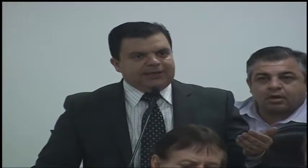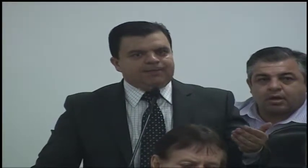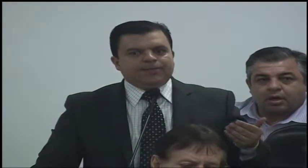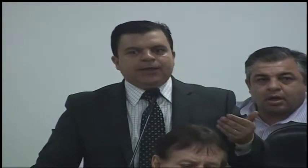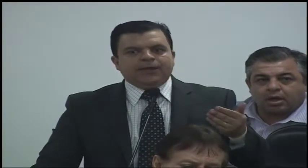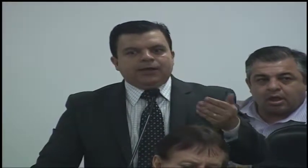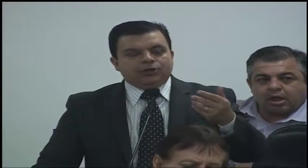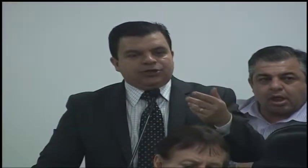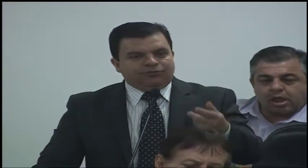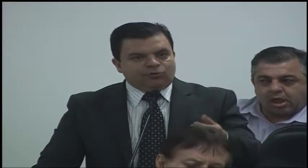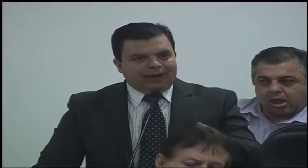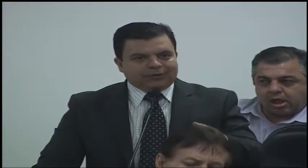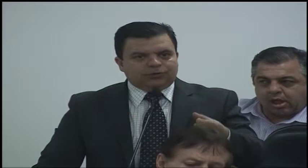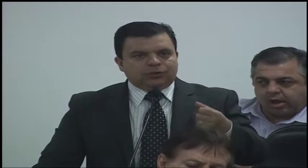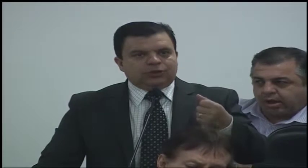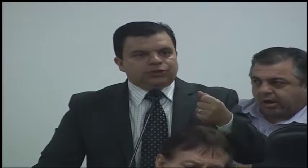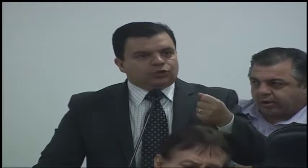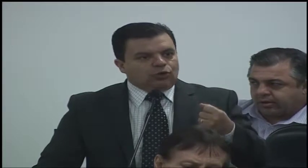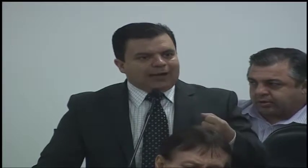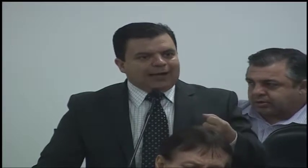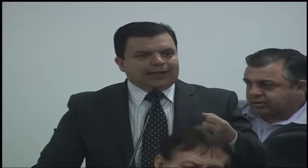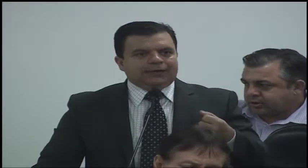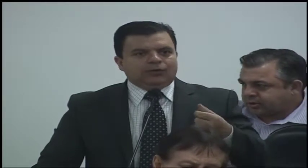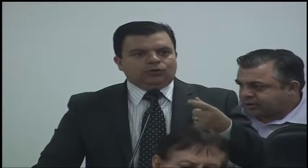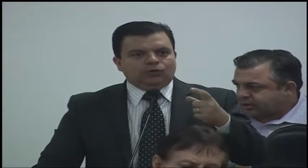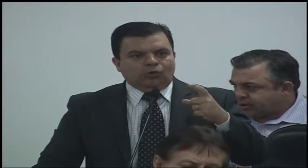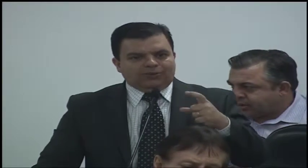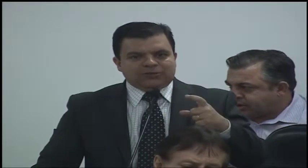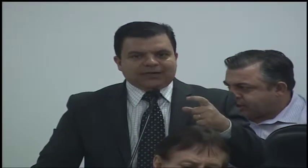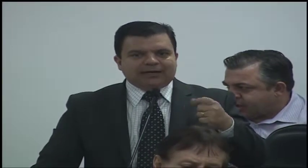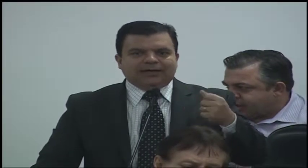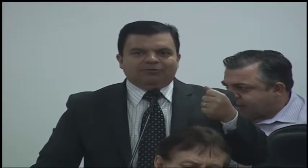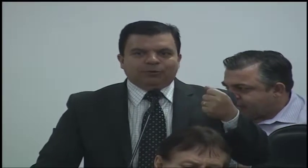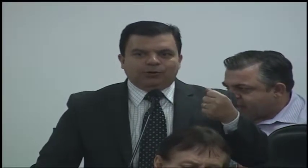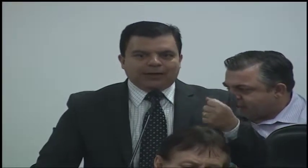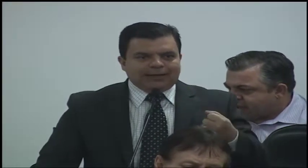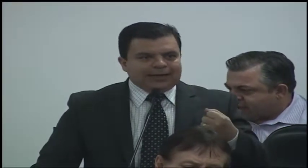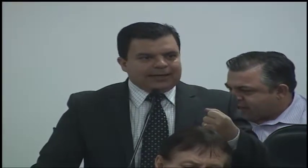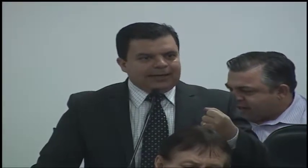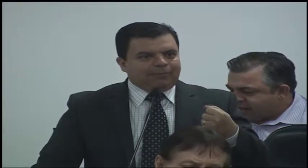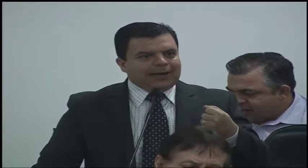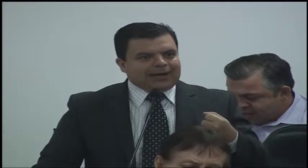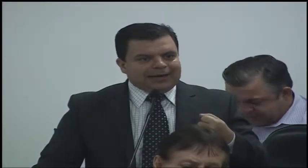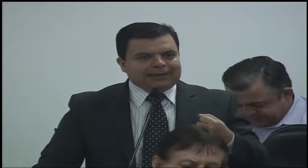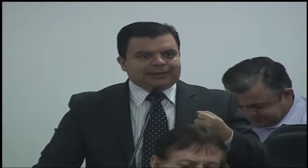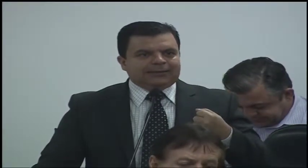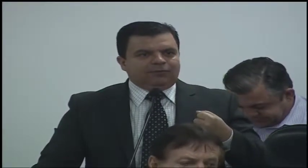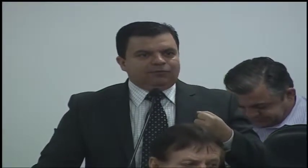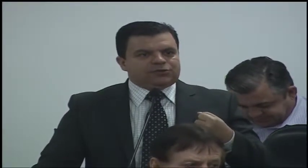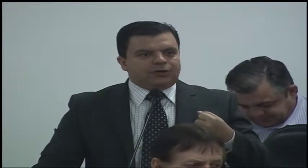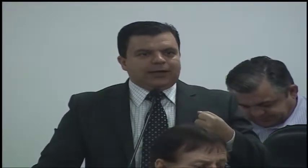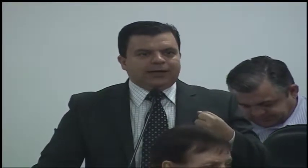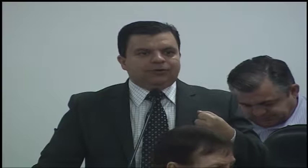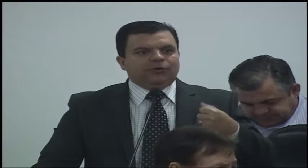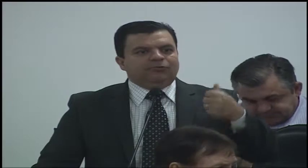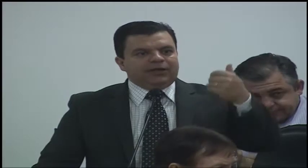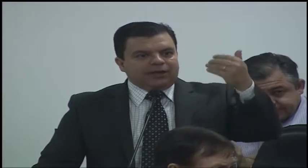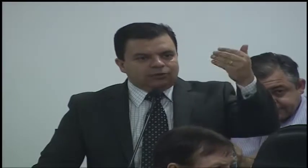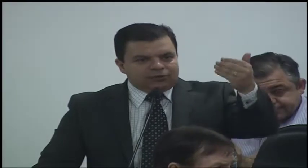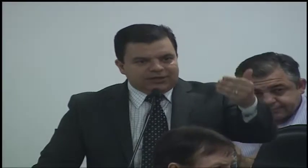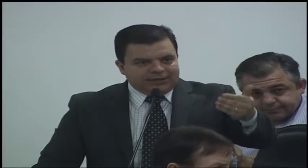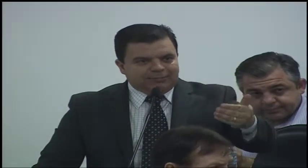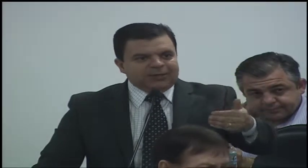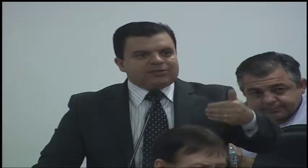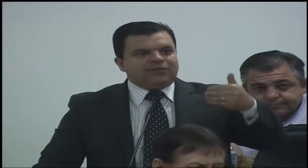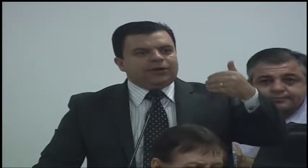aqui, eu tive um ato de trocar o copo descartável por uma canequinha para cada funcionário. O